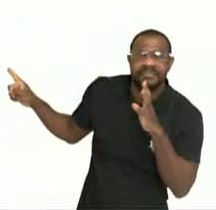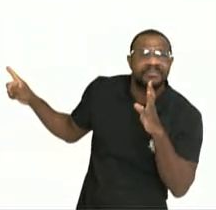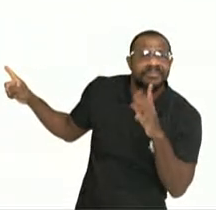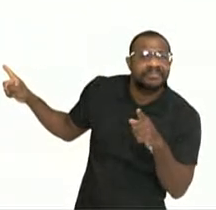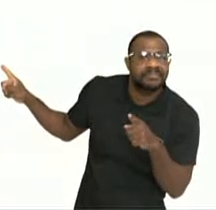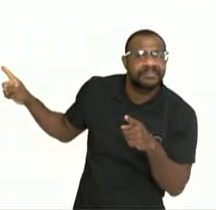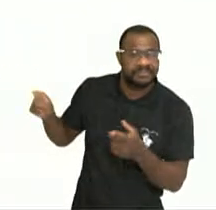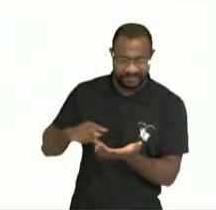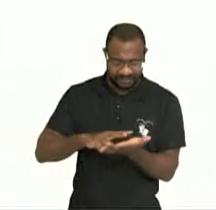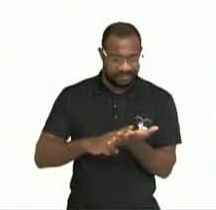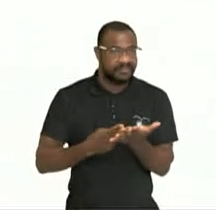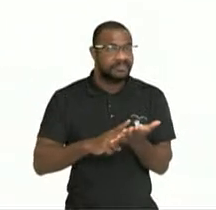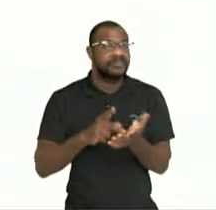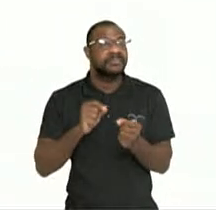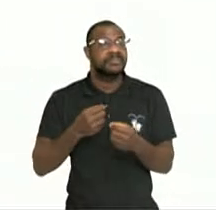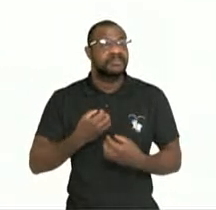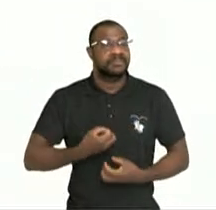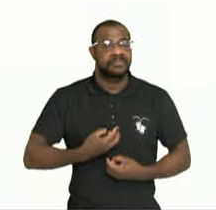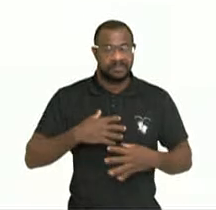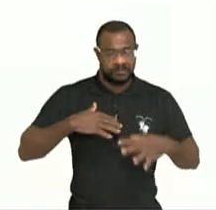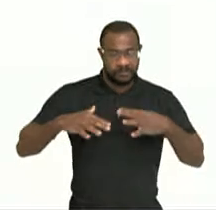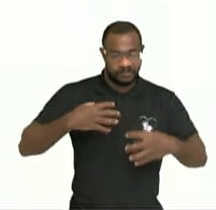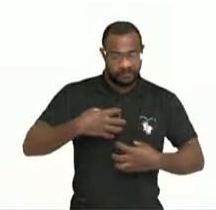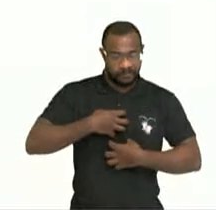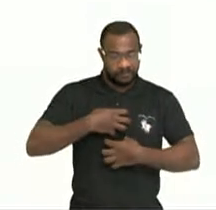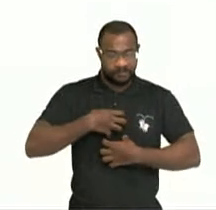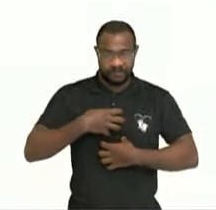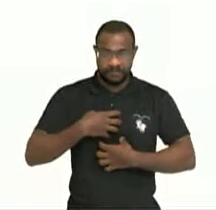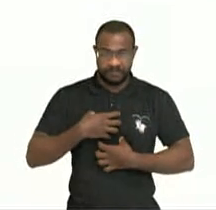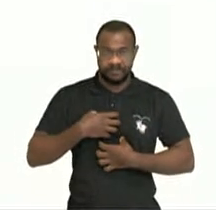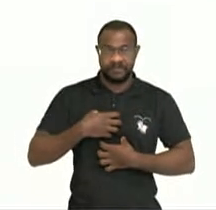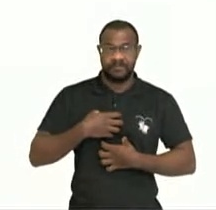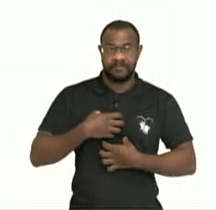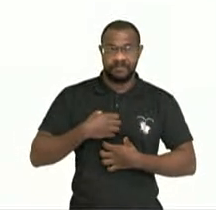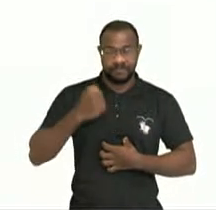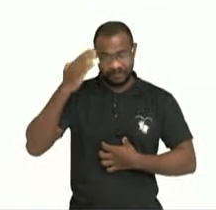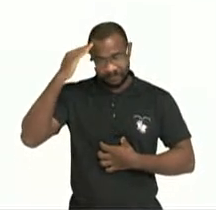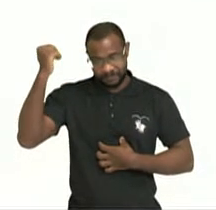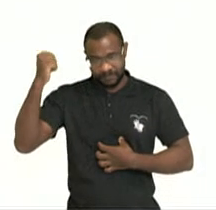interpreta as manifestações artísticas de acordo com heterônimo.